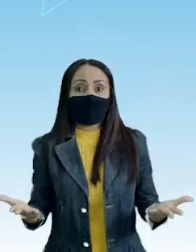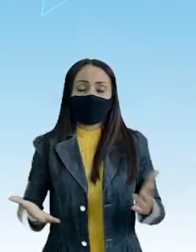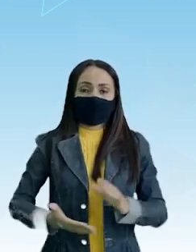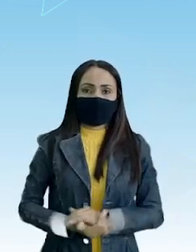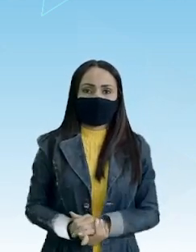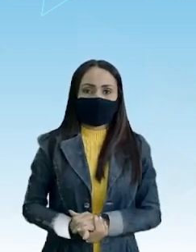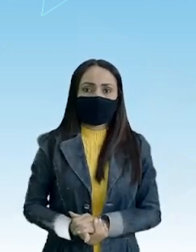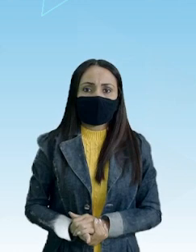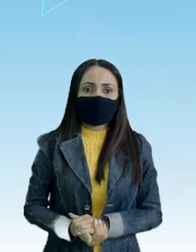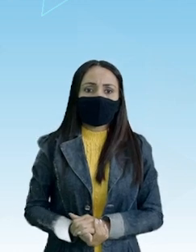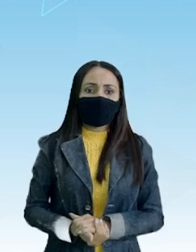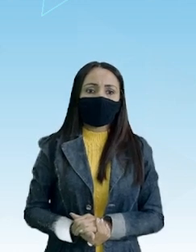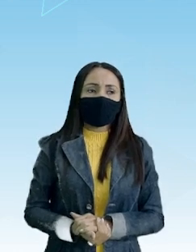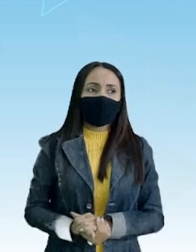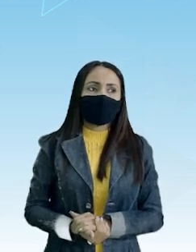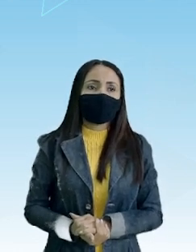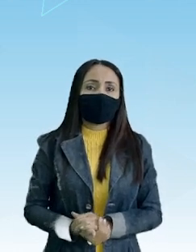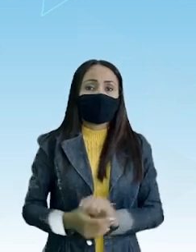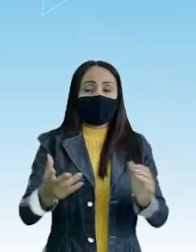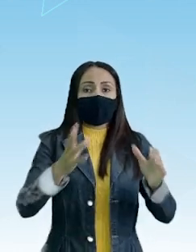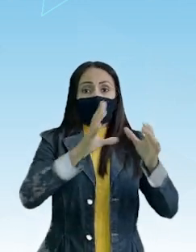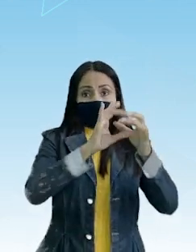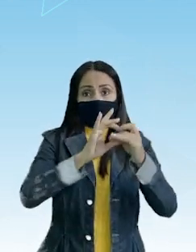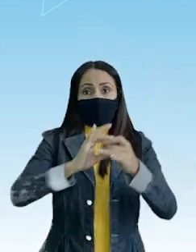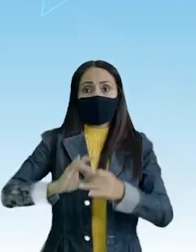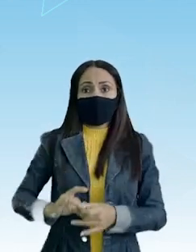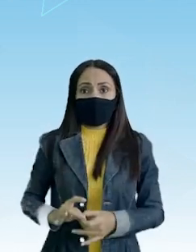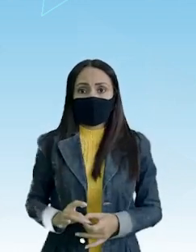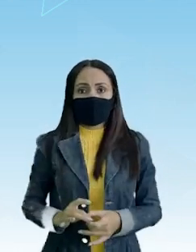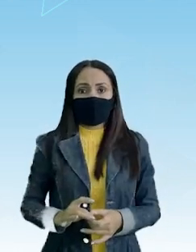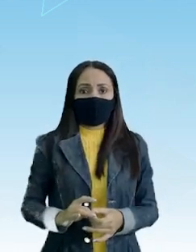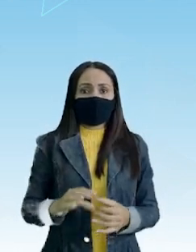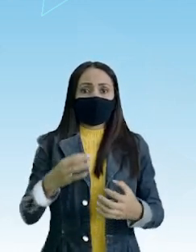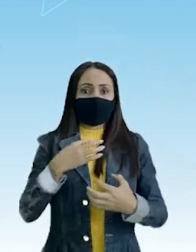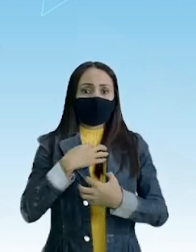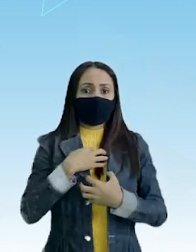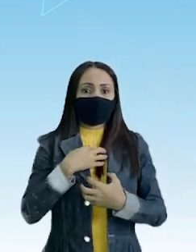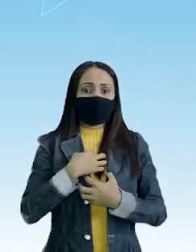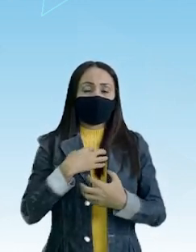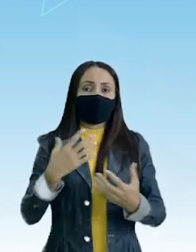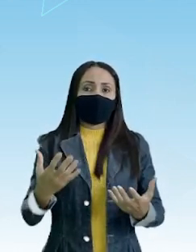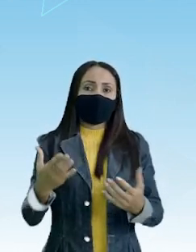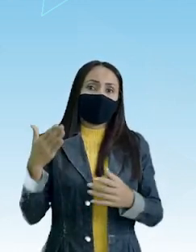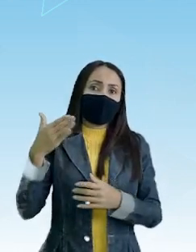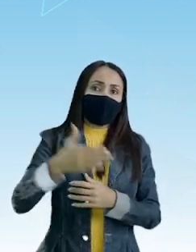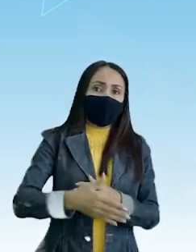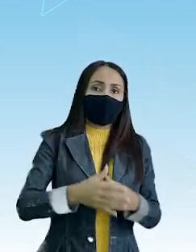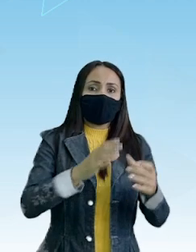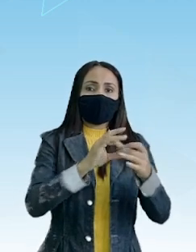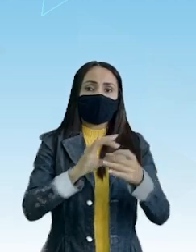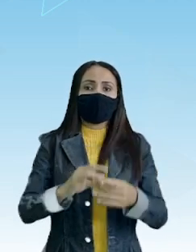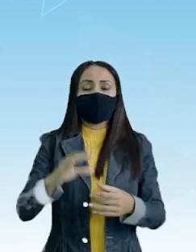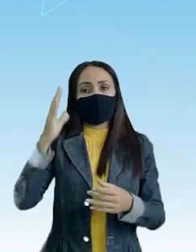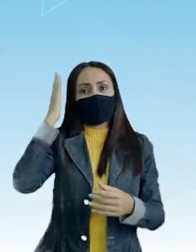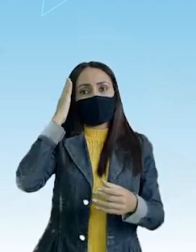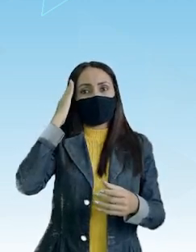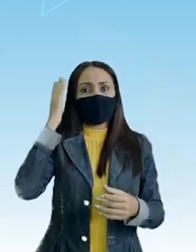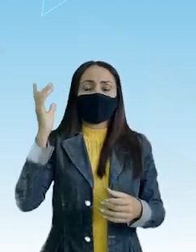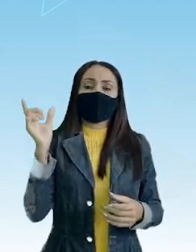Qual No caso Aliás O contexto Vai determinar O sentido É dentro do contexto Que você vai entender Que aquela